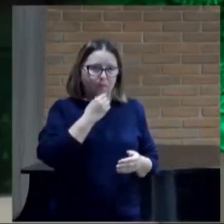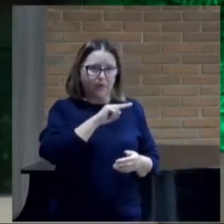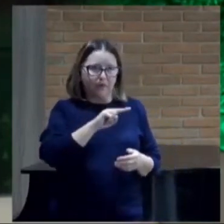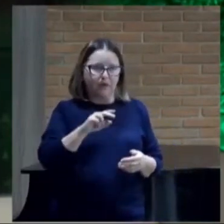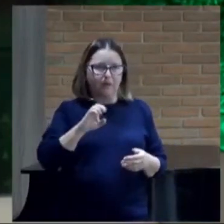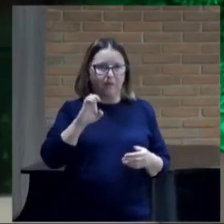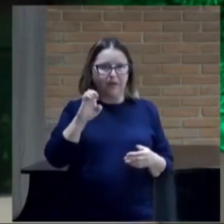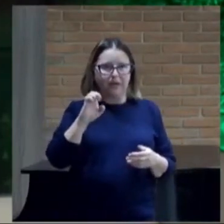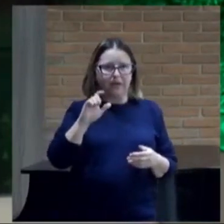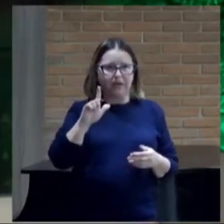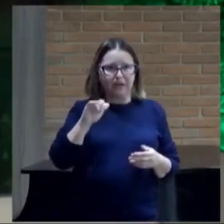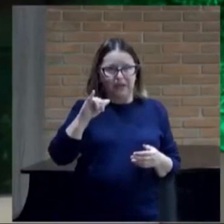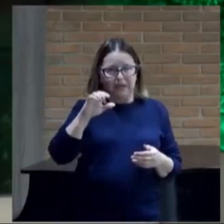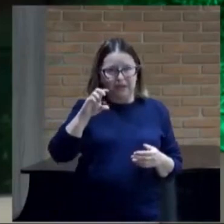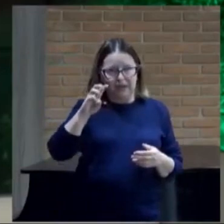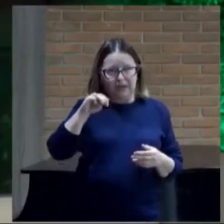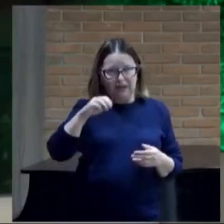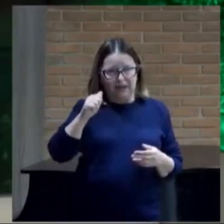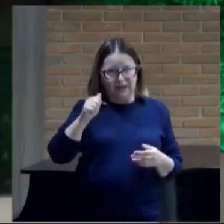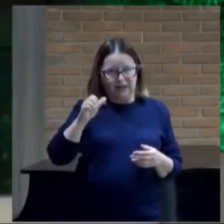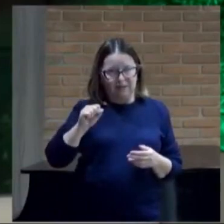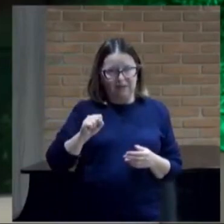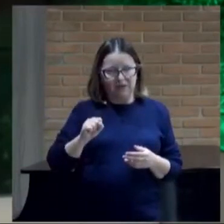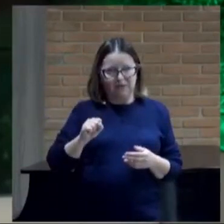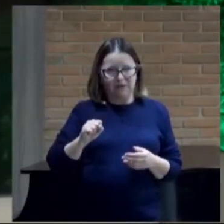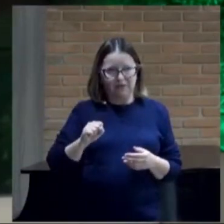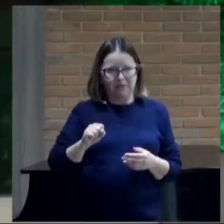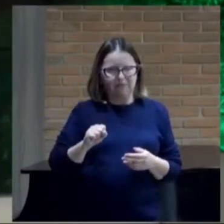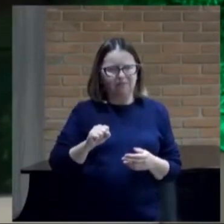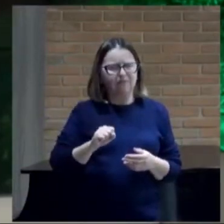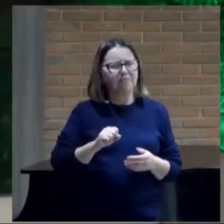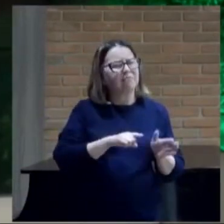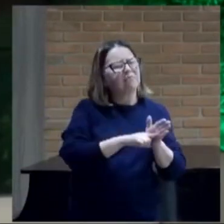sábio, contesta Paulo,